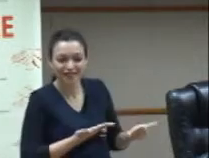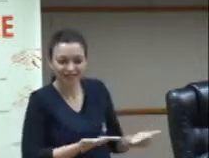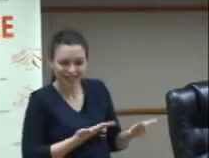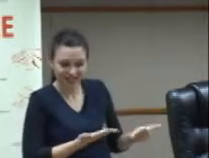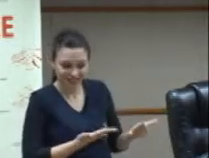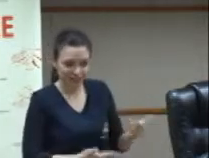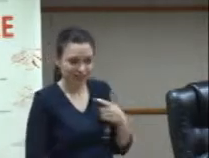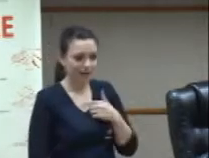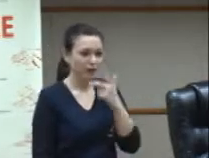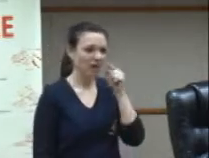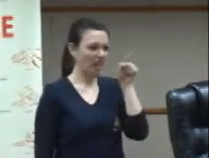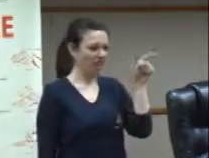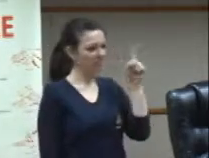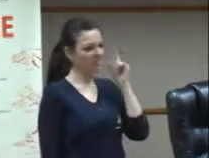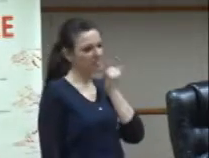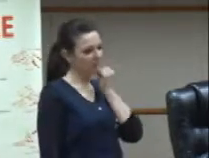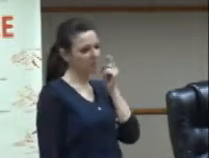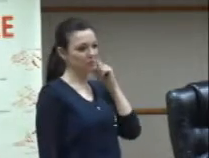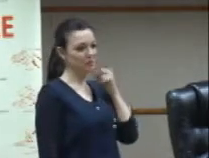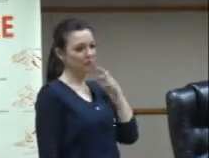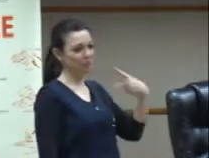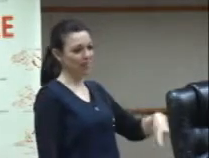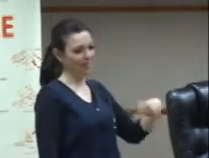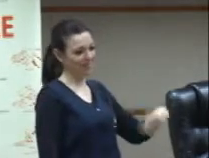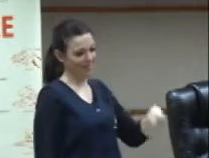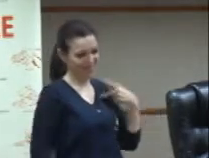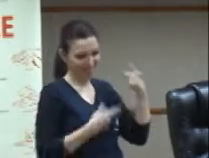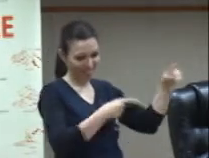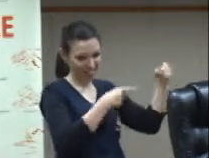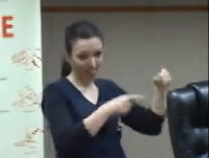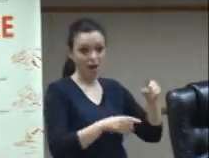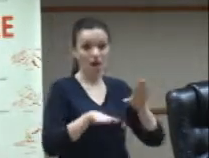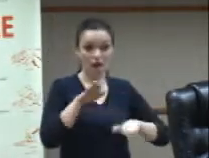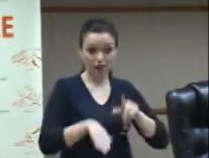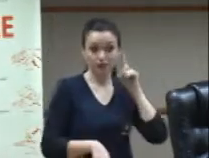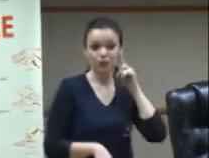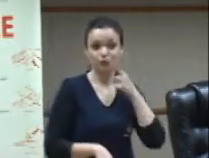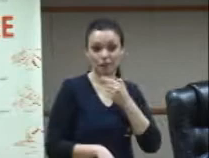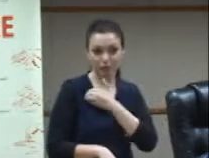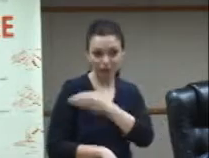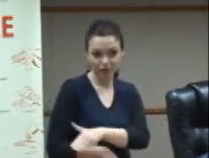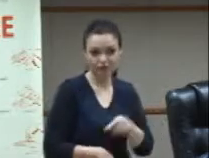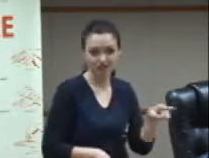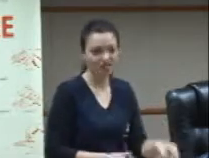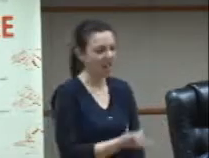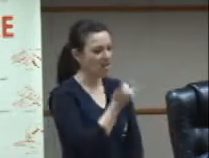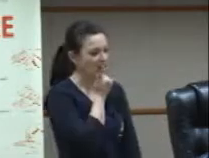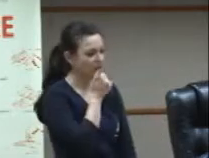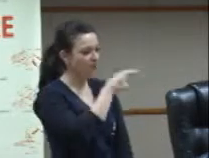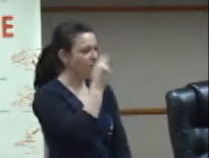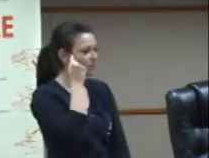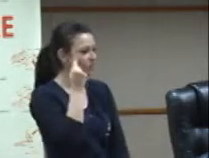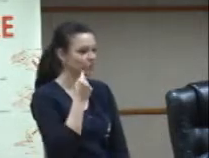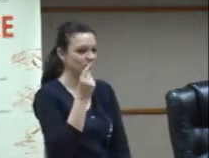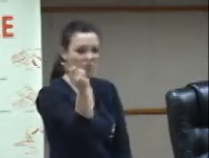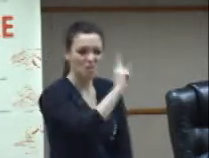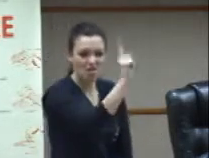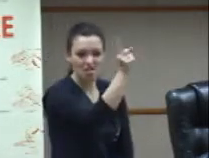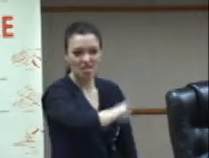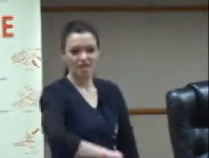verdade e ele é discriminado pela própria comunidade surda porque dizem que ele não é surdo de verdade